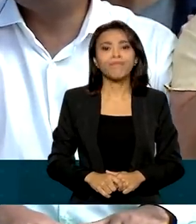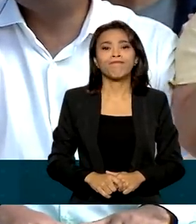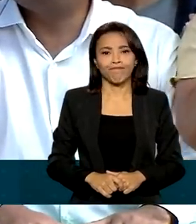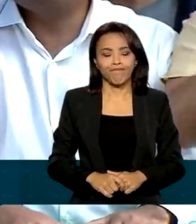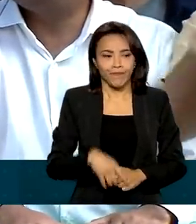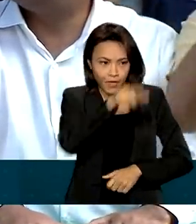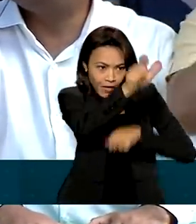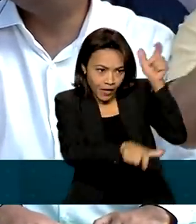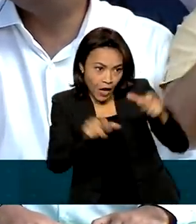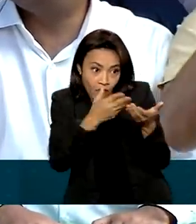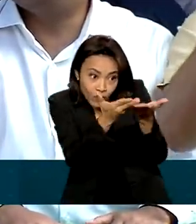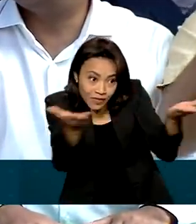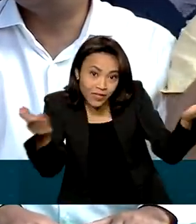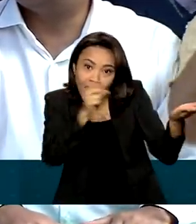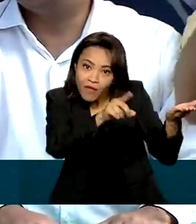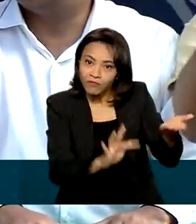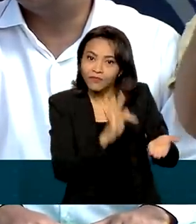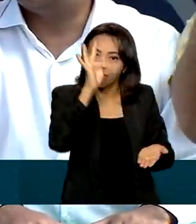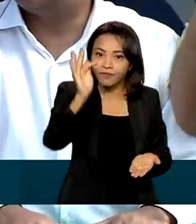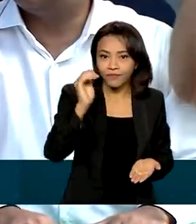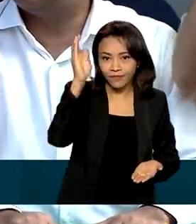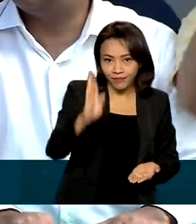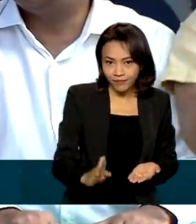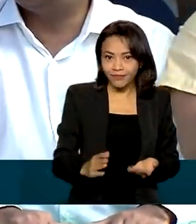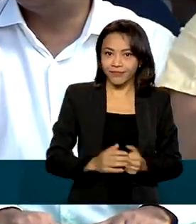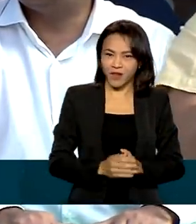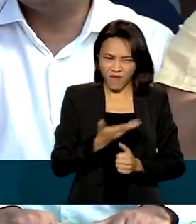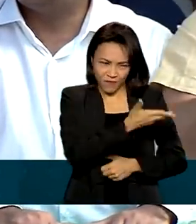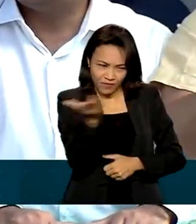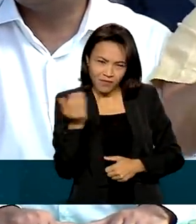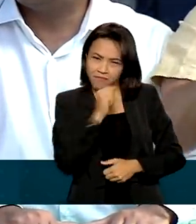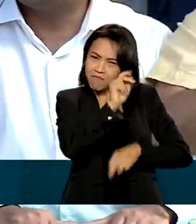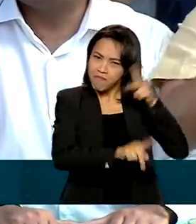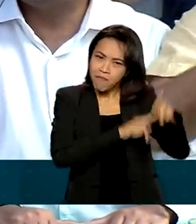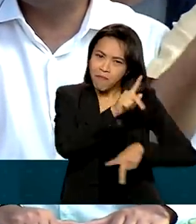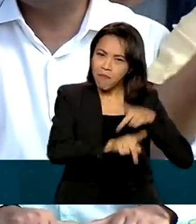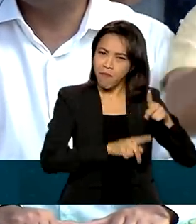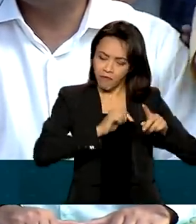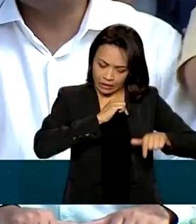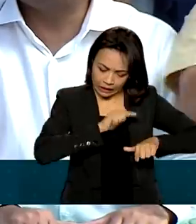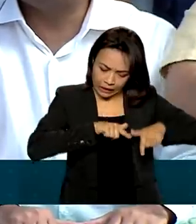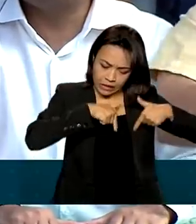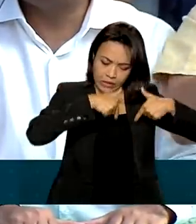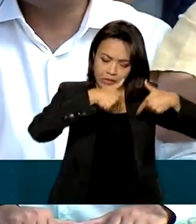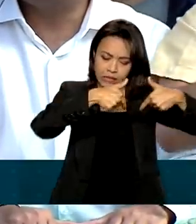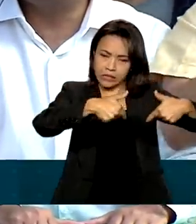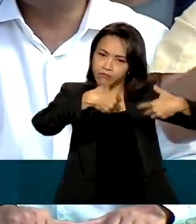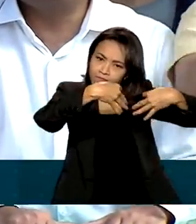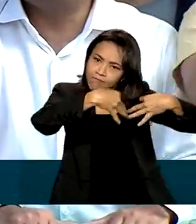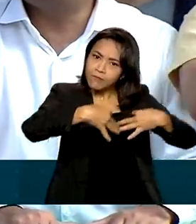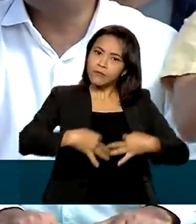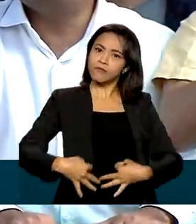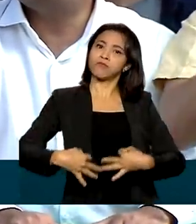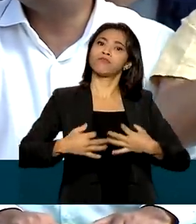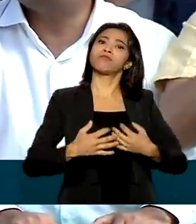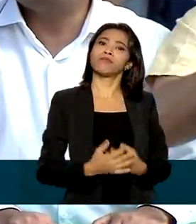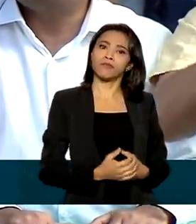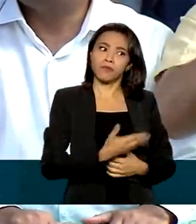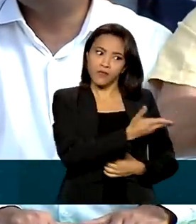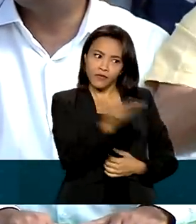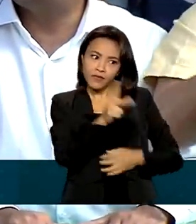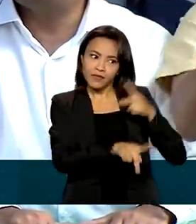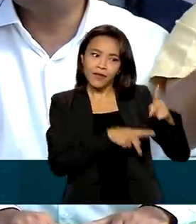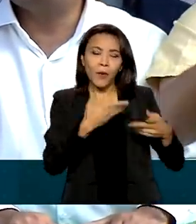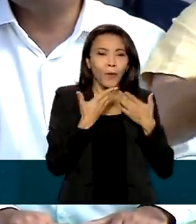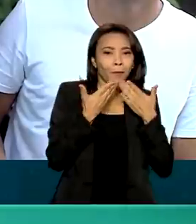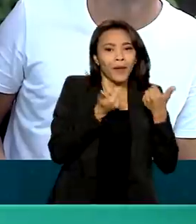Vocês, futuro do nosso Brasil, povo trabalhador, povo honesto e povo que é o melhor